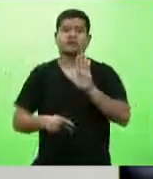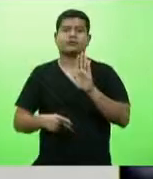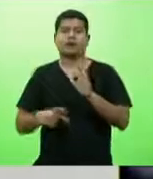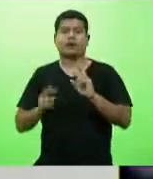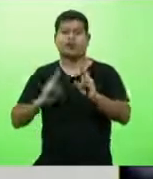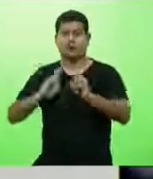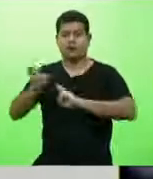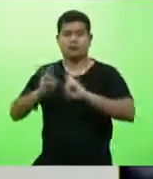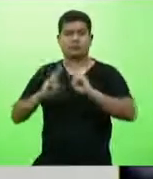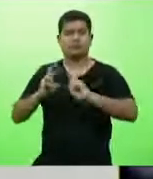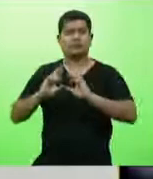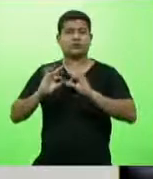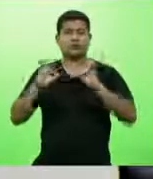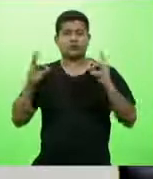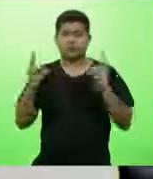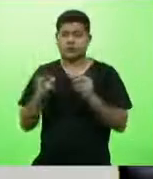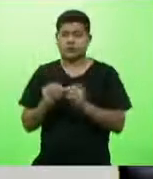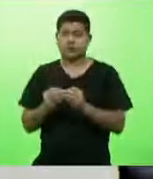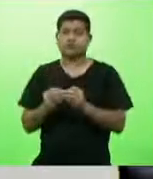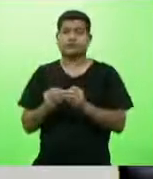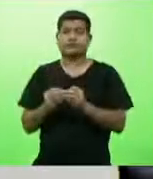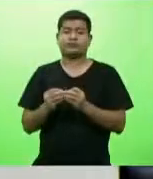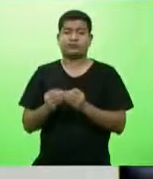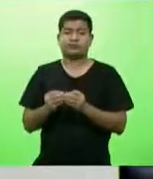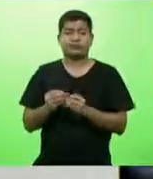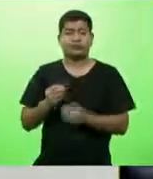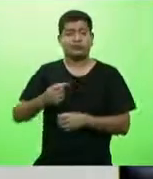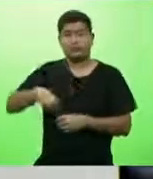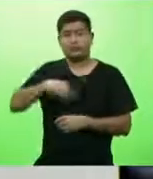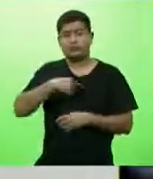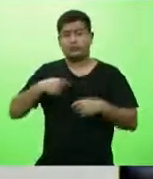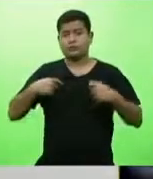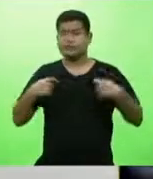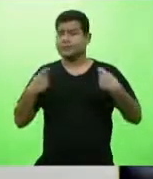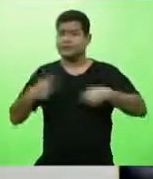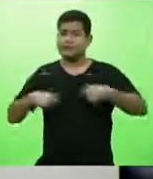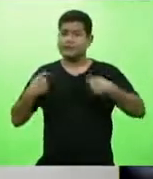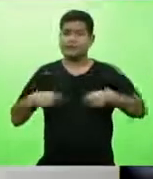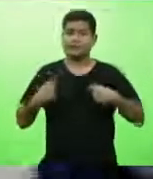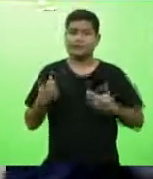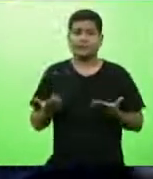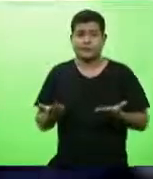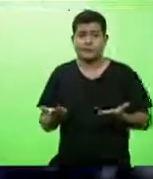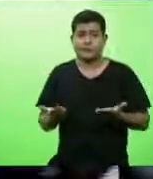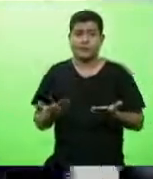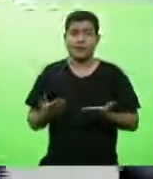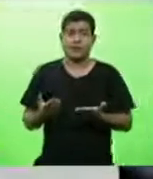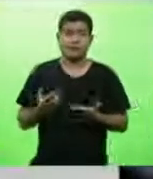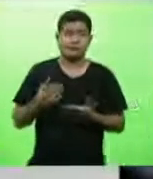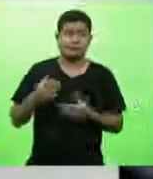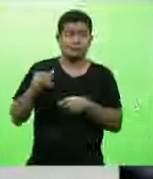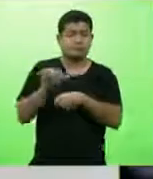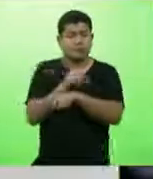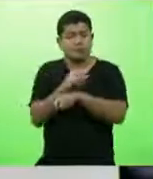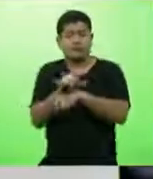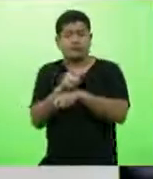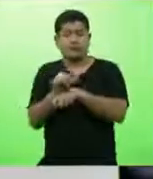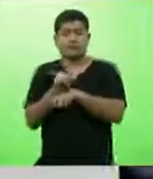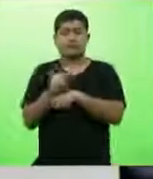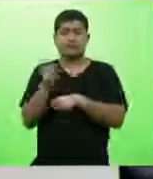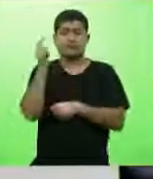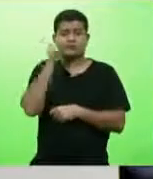como um todo, pelo menos vamos fazer algo nesses pontos críticos, nessas